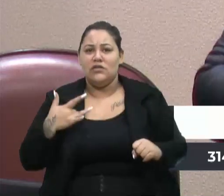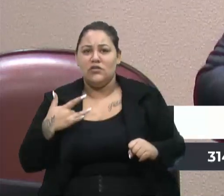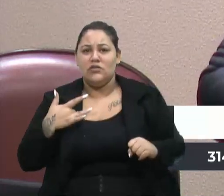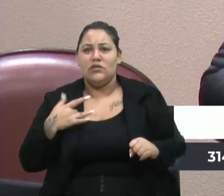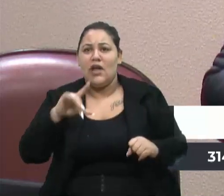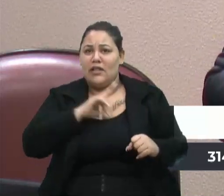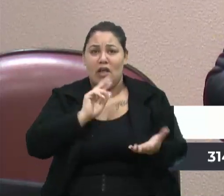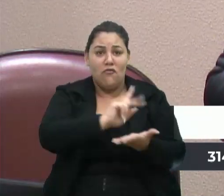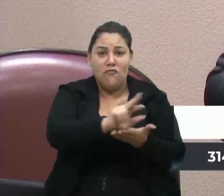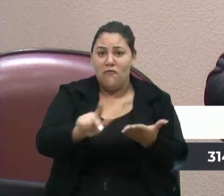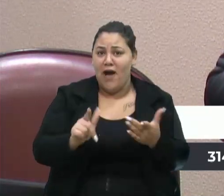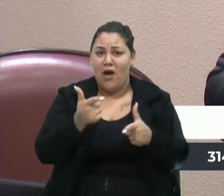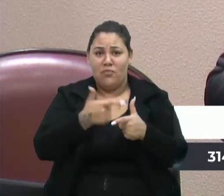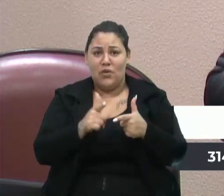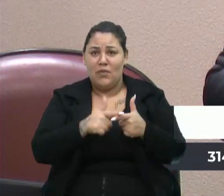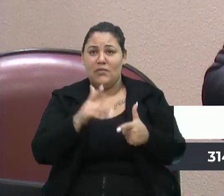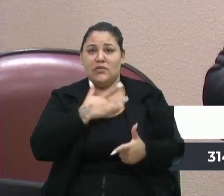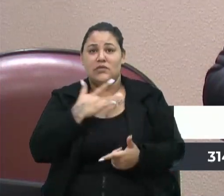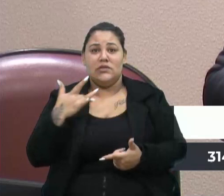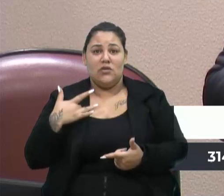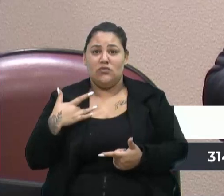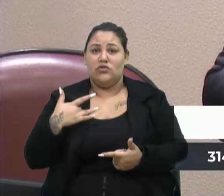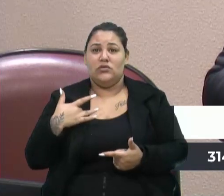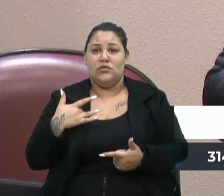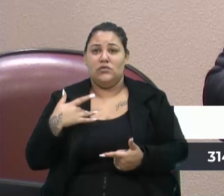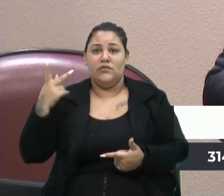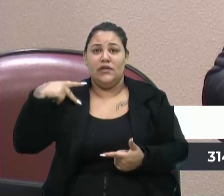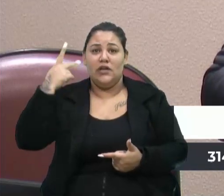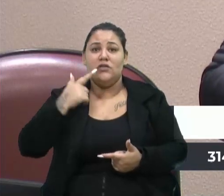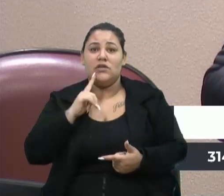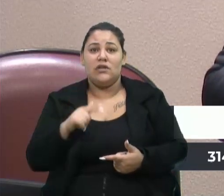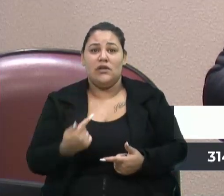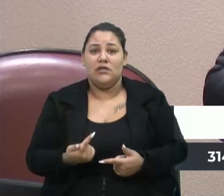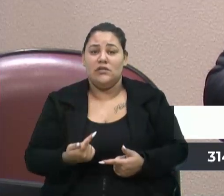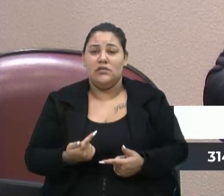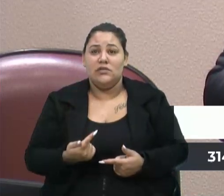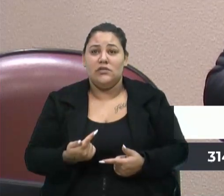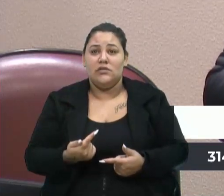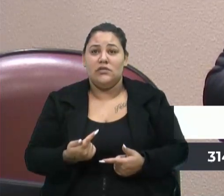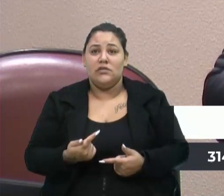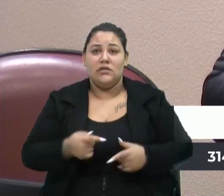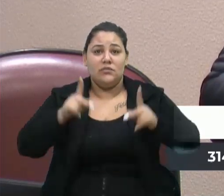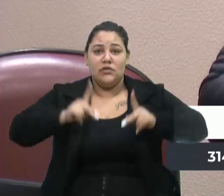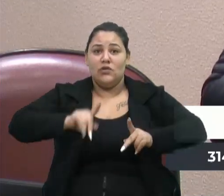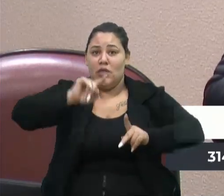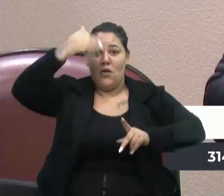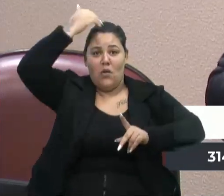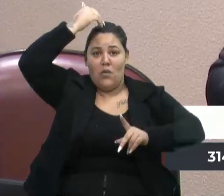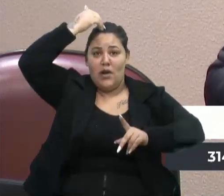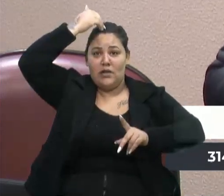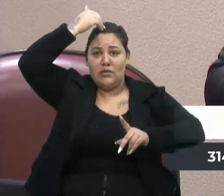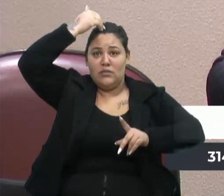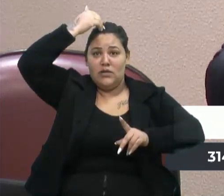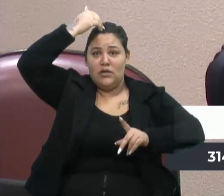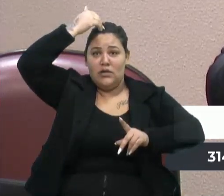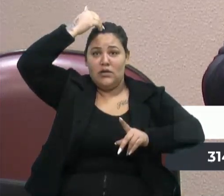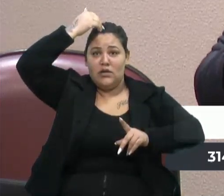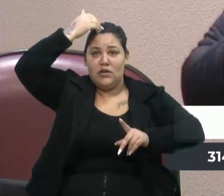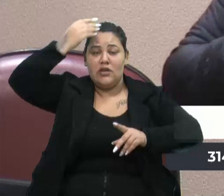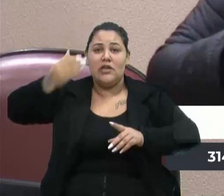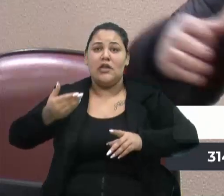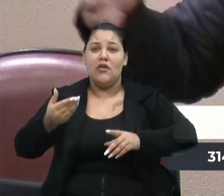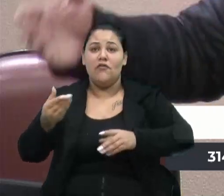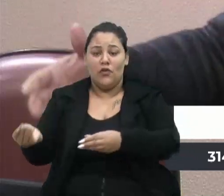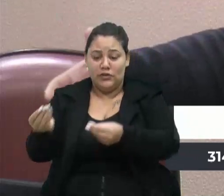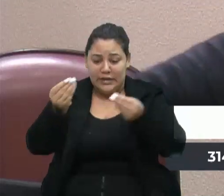tenho vários problemas da saúde, vereadora Gladys Friço, que as pessoas não aguentam mais, porque fazem, eu vou pegar, vou trazer a